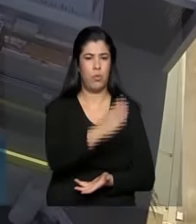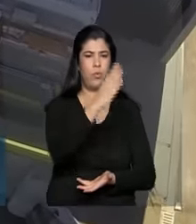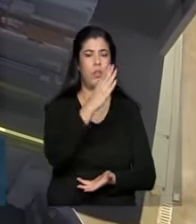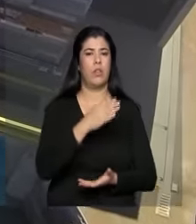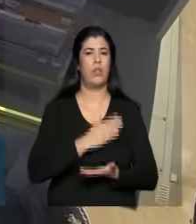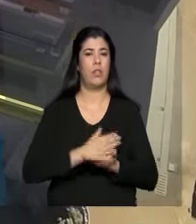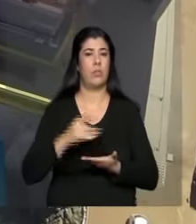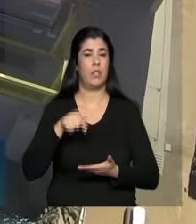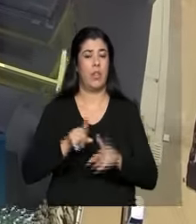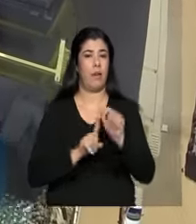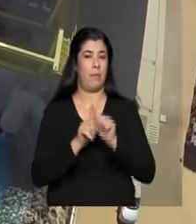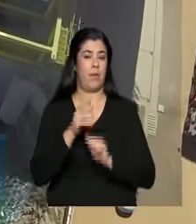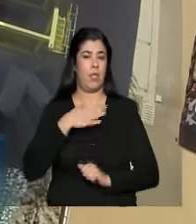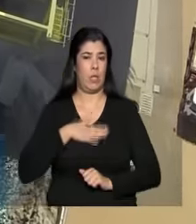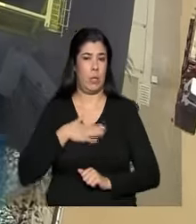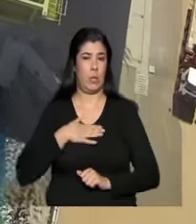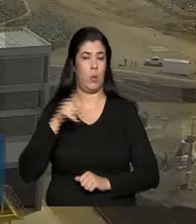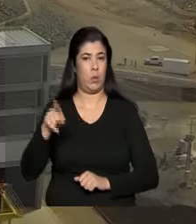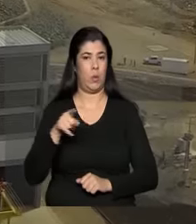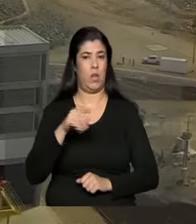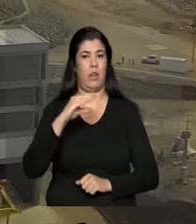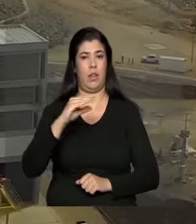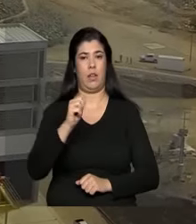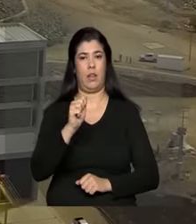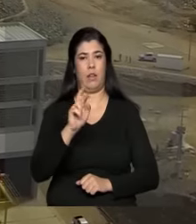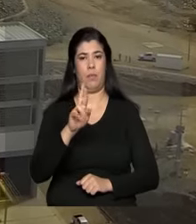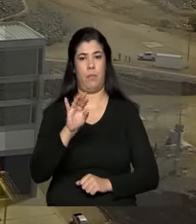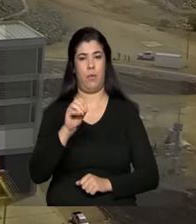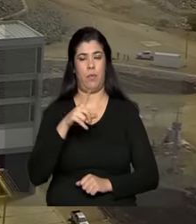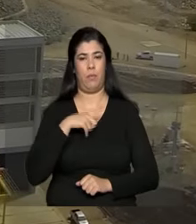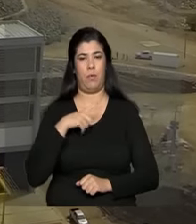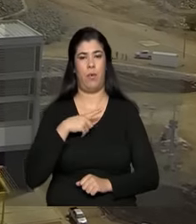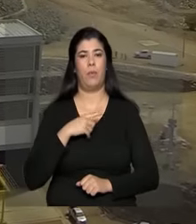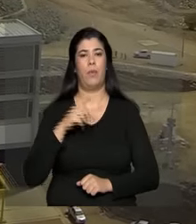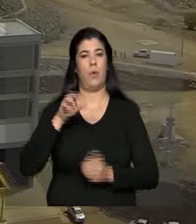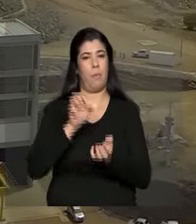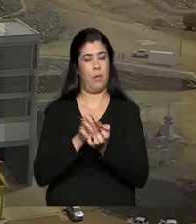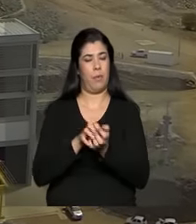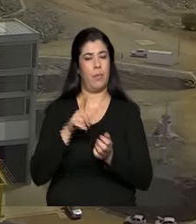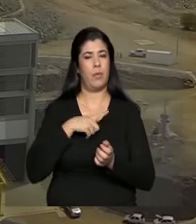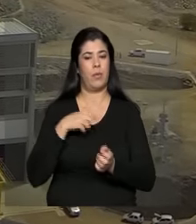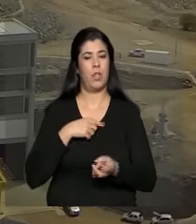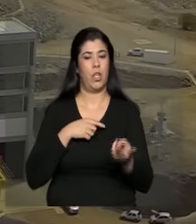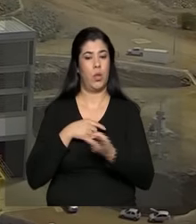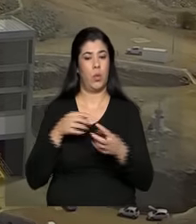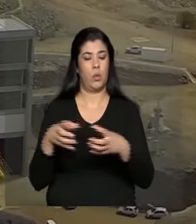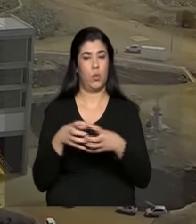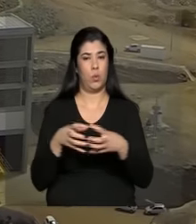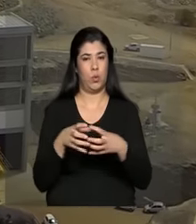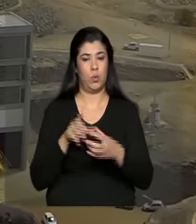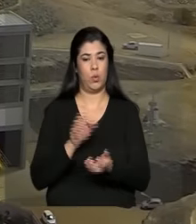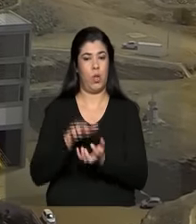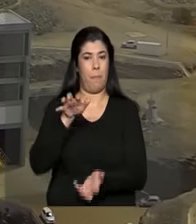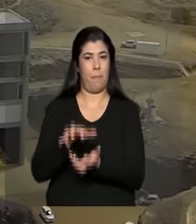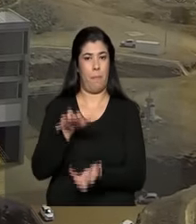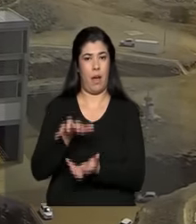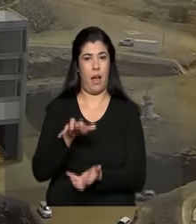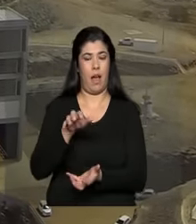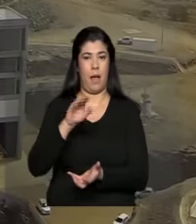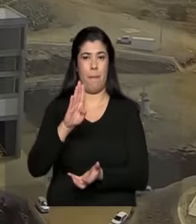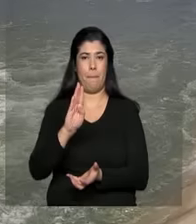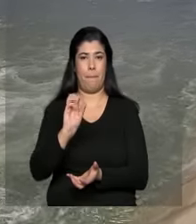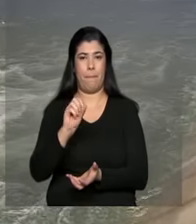município de Cabrobó, em Pernambuco. A estação possui dois conjuntos de motobombas que têm capacidade de